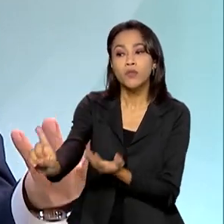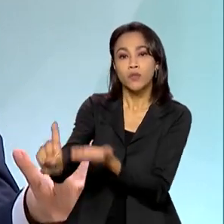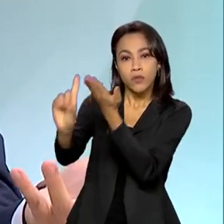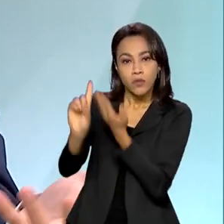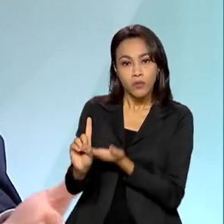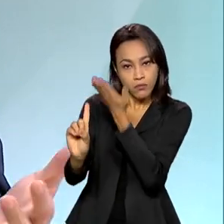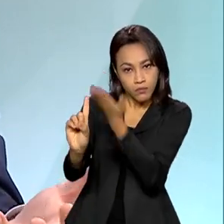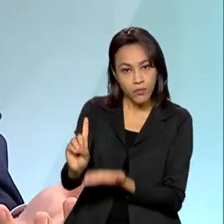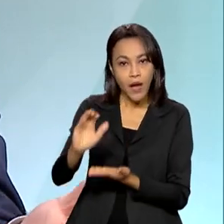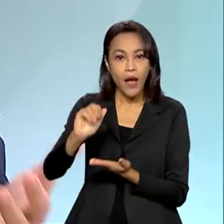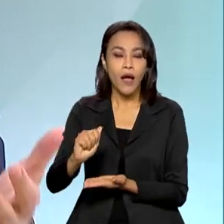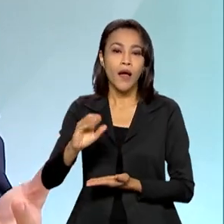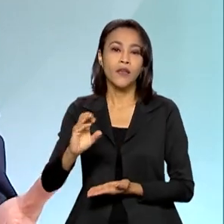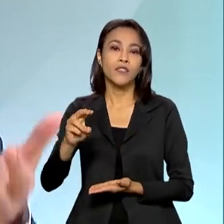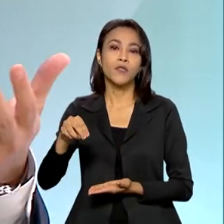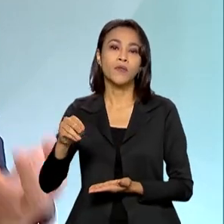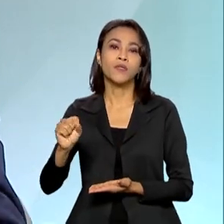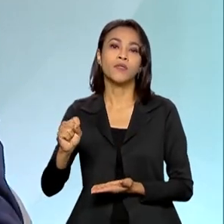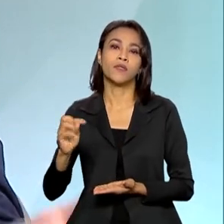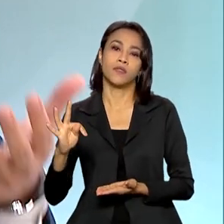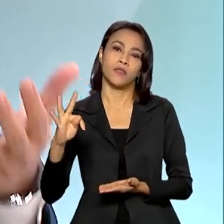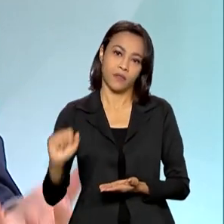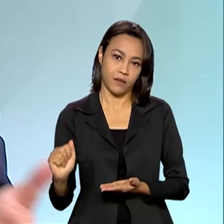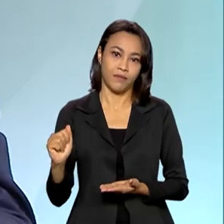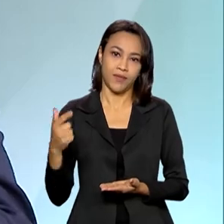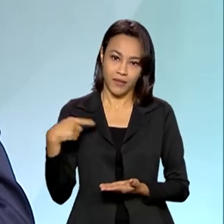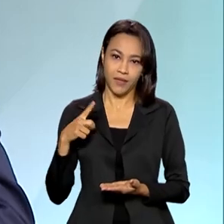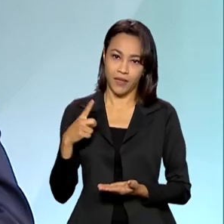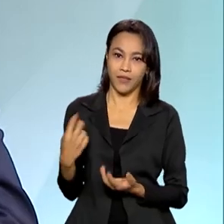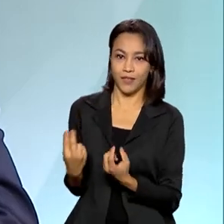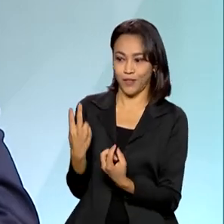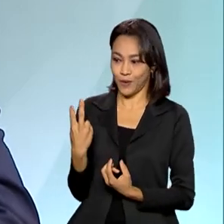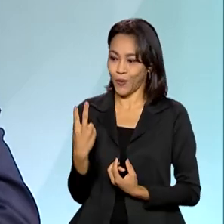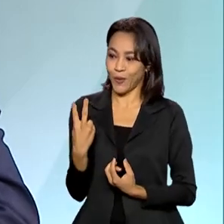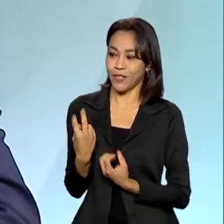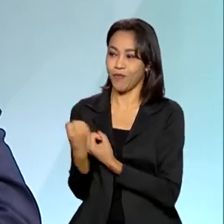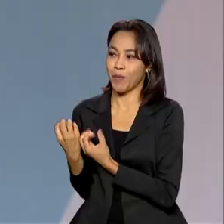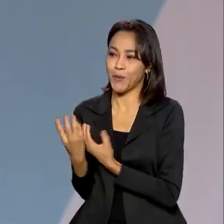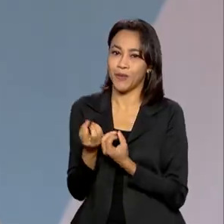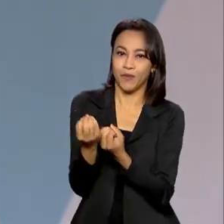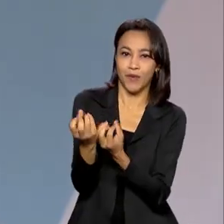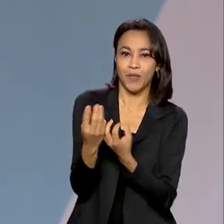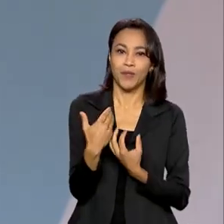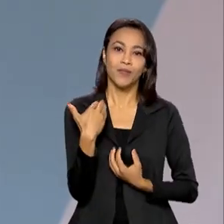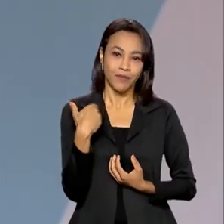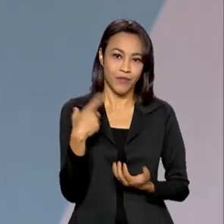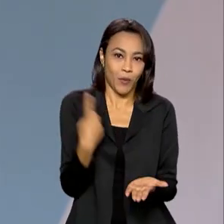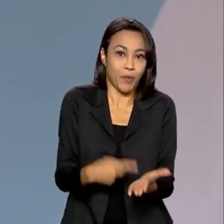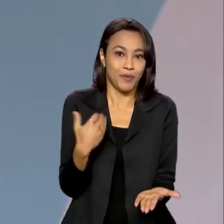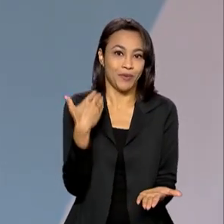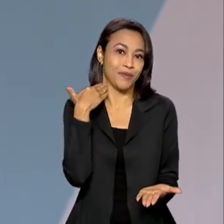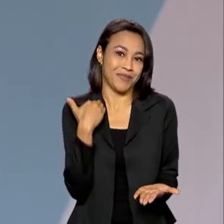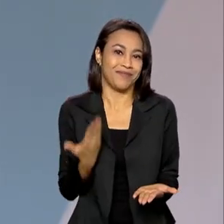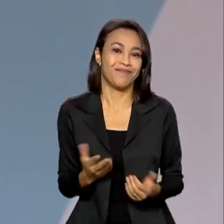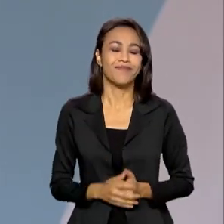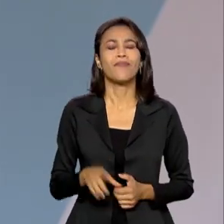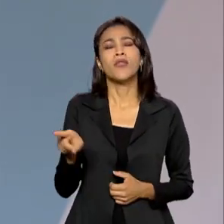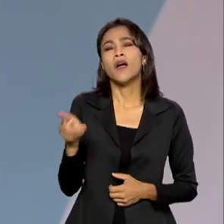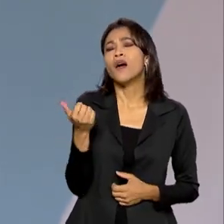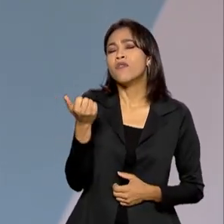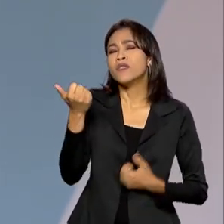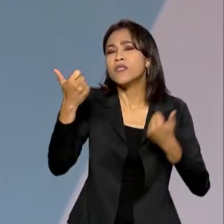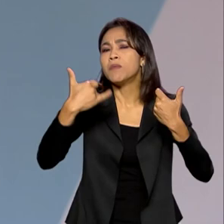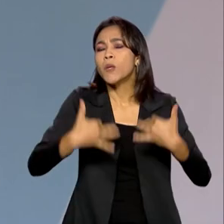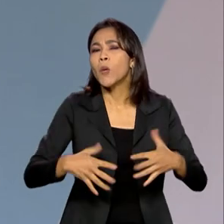a gente busca aí uma situação de equilíbrio entre essas duas variáveis para estarmos prestando conta o tempo todo. é isso mesmo. O senhor falou aí de uma